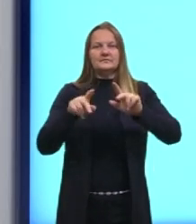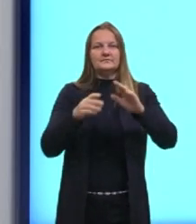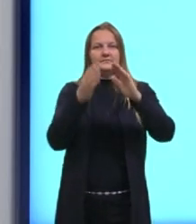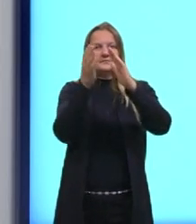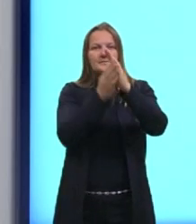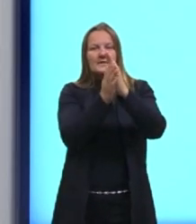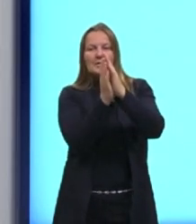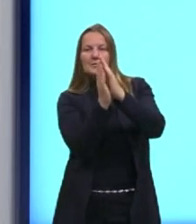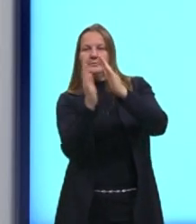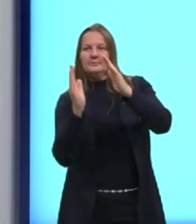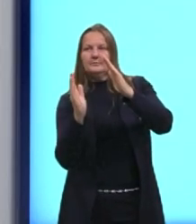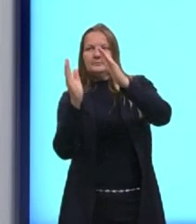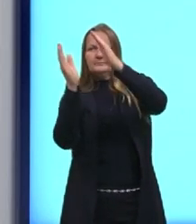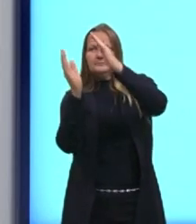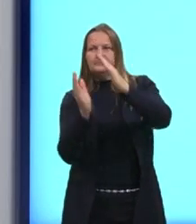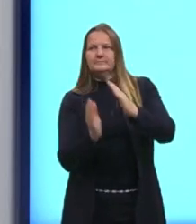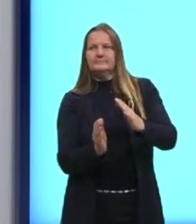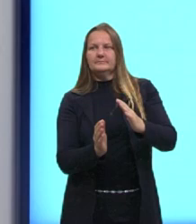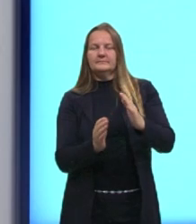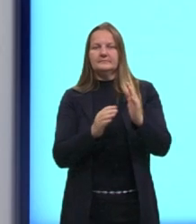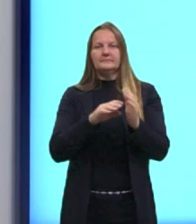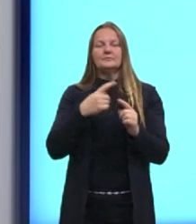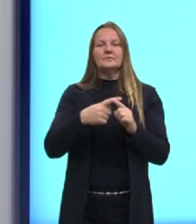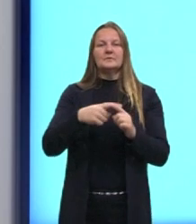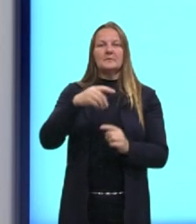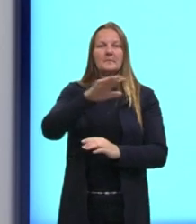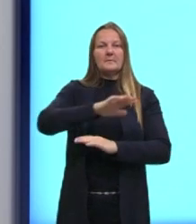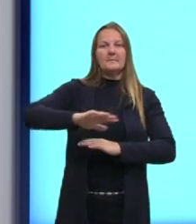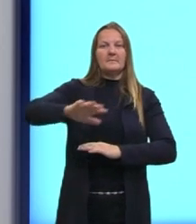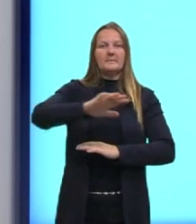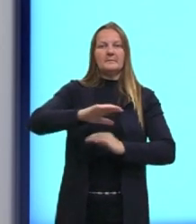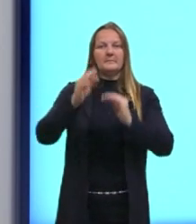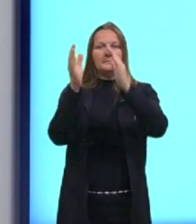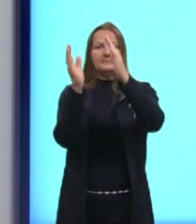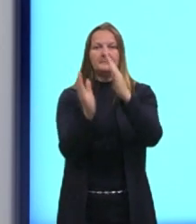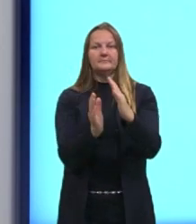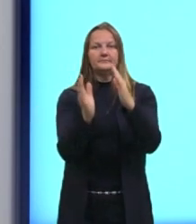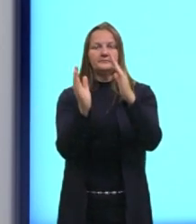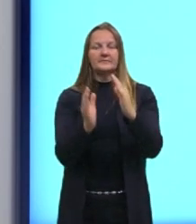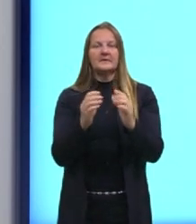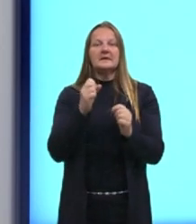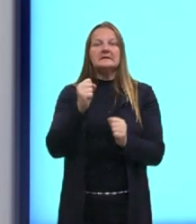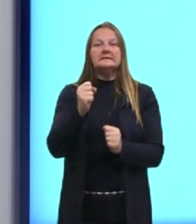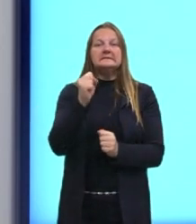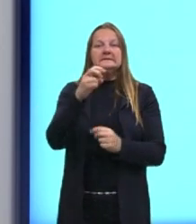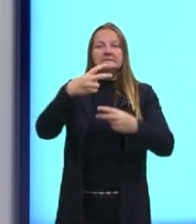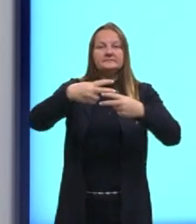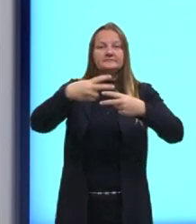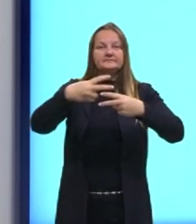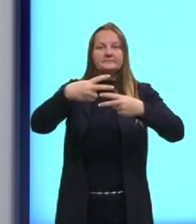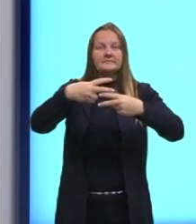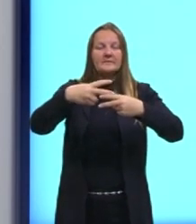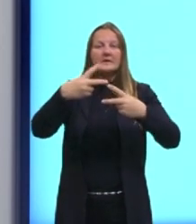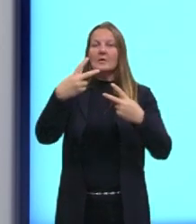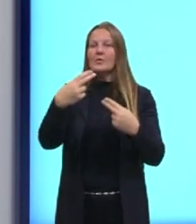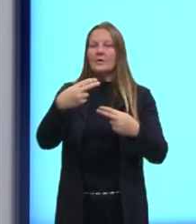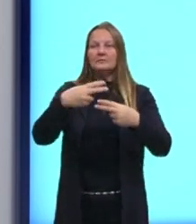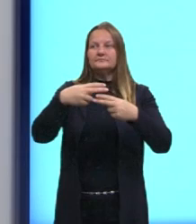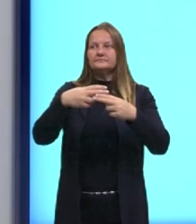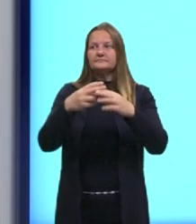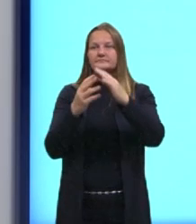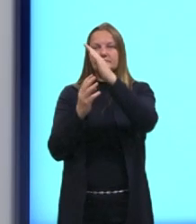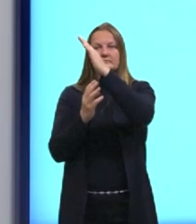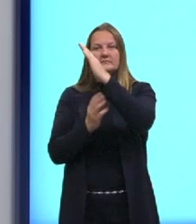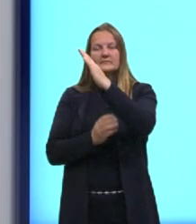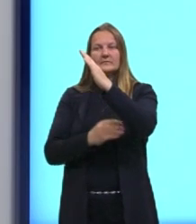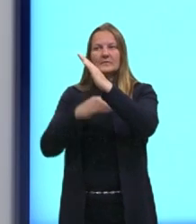plano, elas ocupam, então, posições diferentes. Agora, se o coeficiente linear for o mesmo, é como se uma